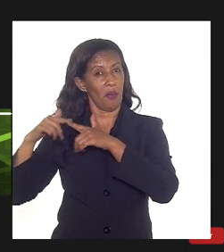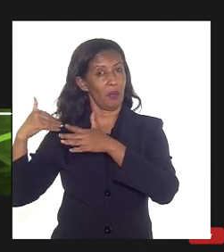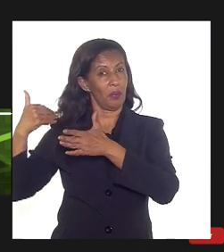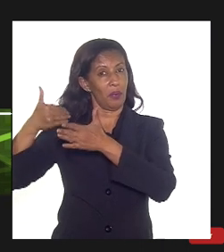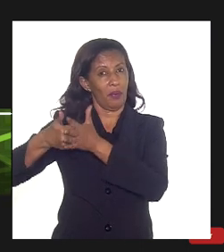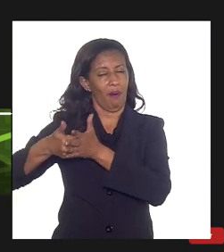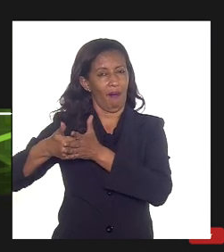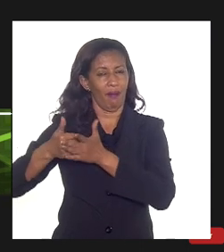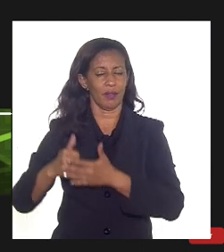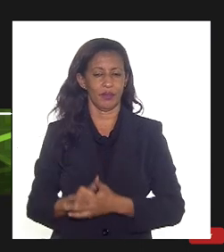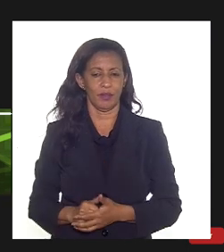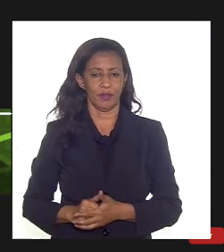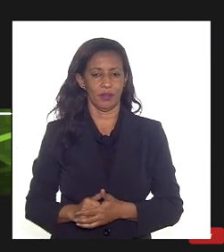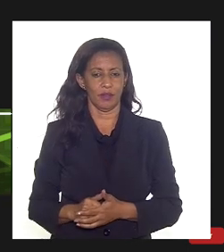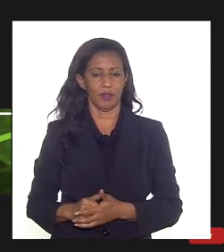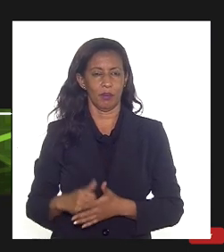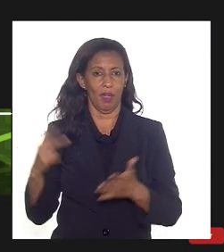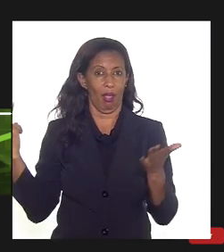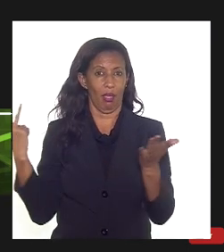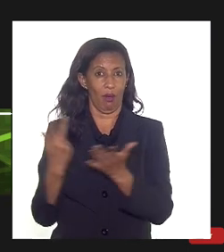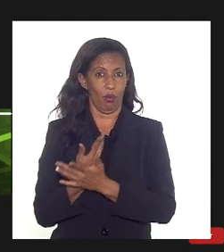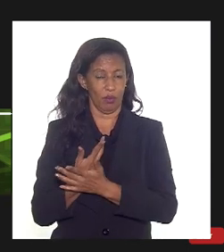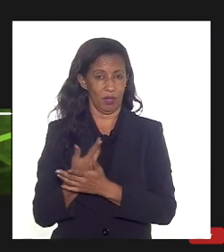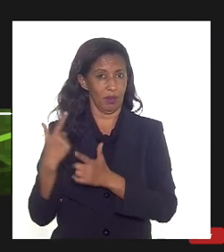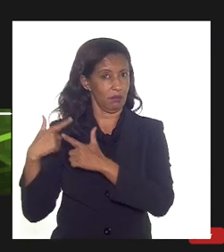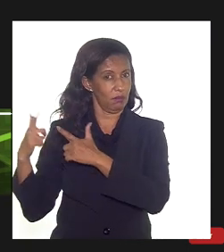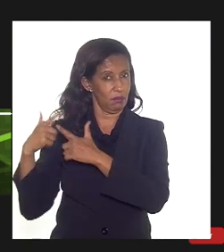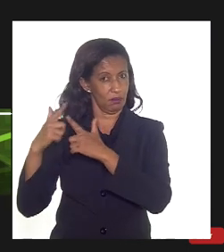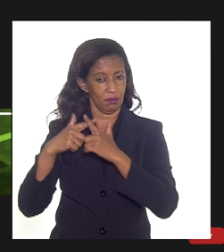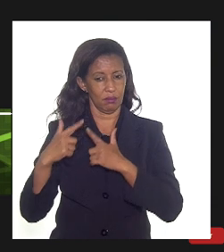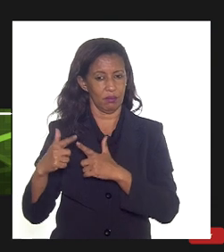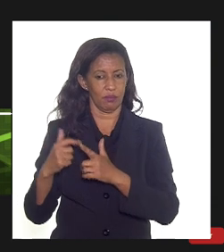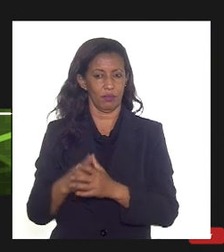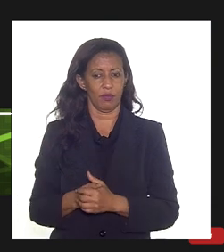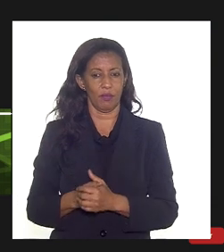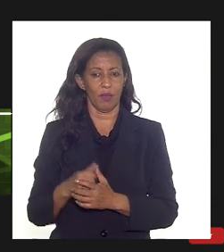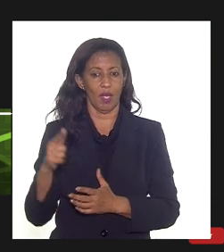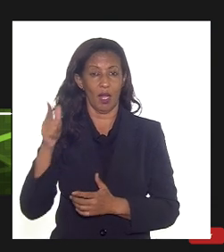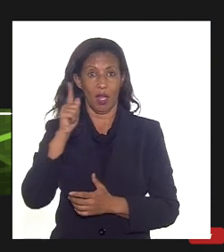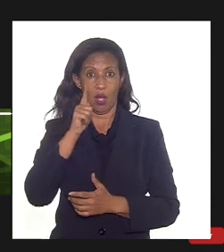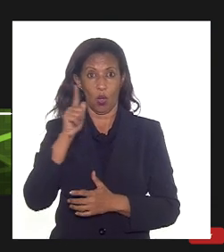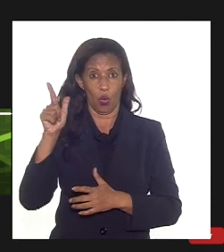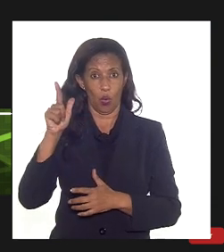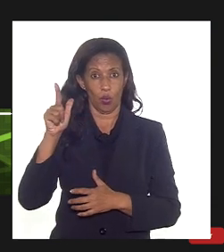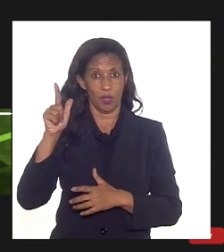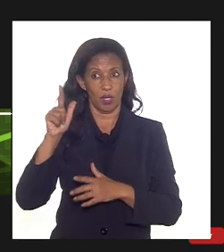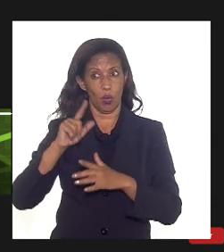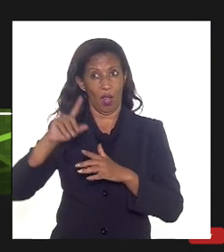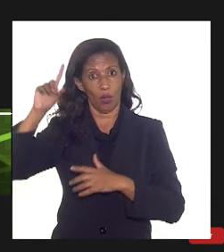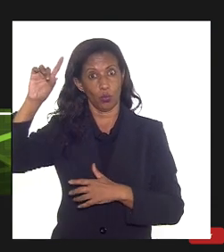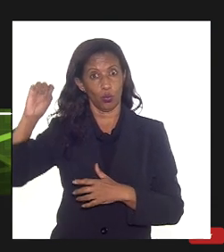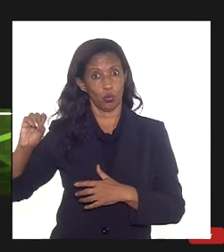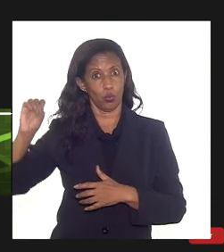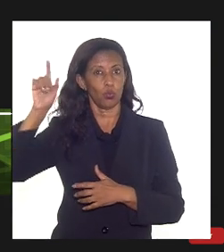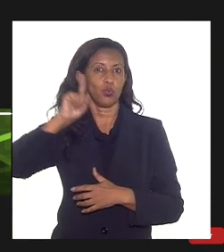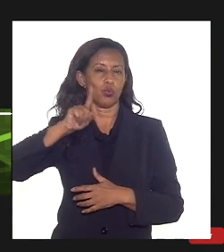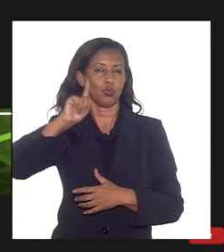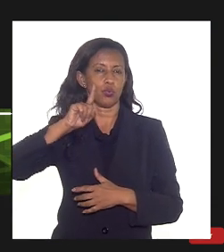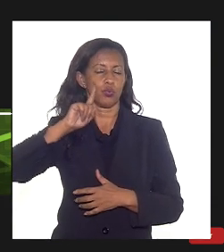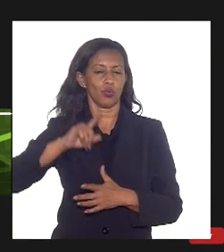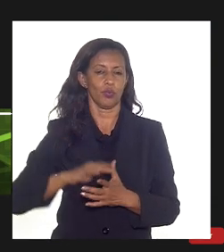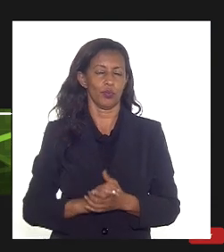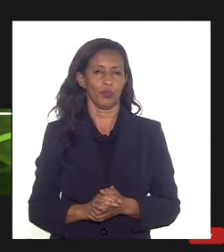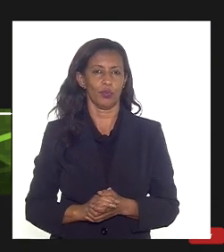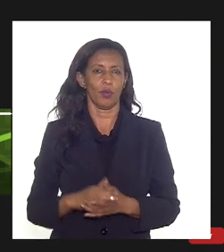causada por uma nevasca e ela inclusive alcançou regiões ao sul dos Estados Unidos até mesmo